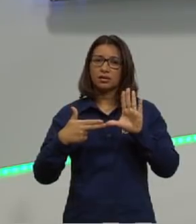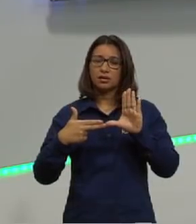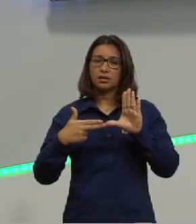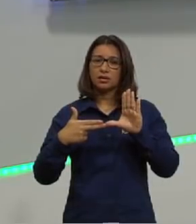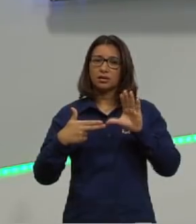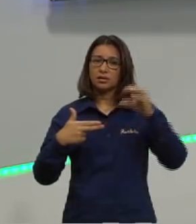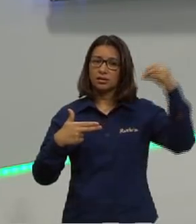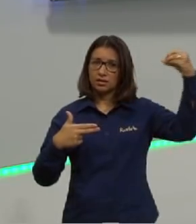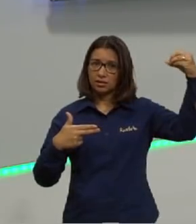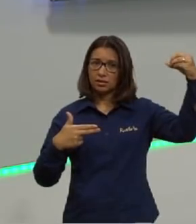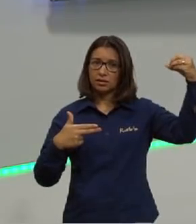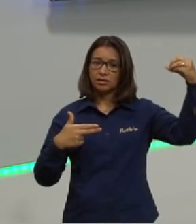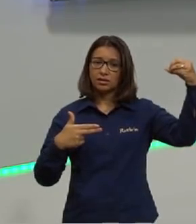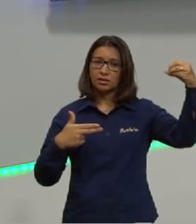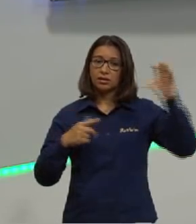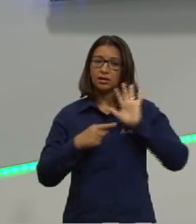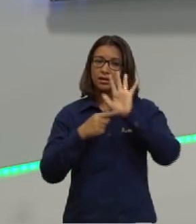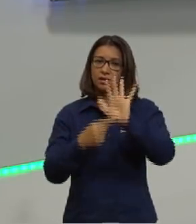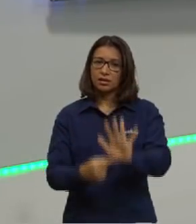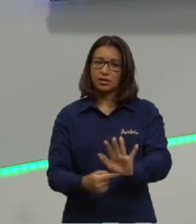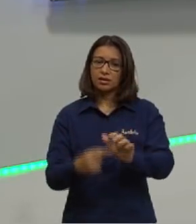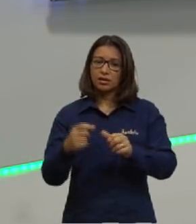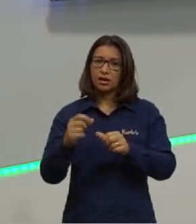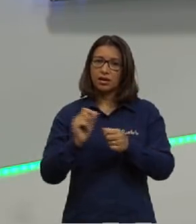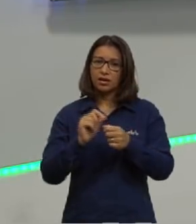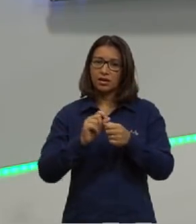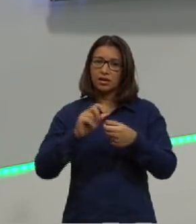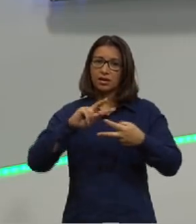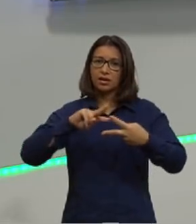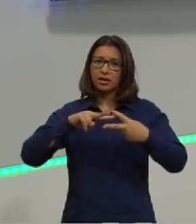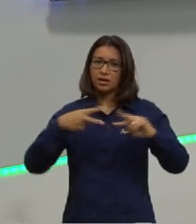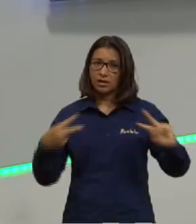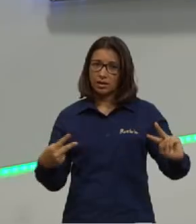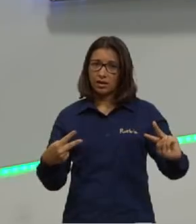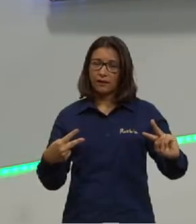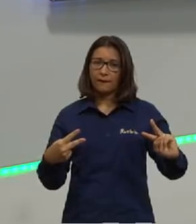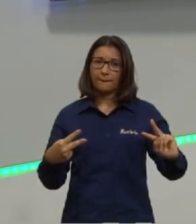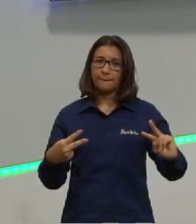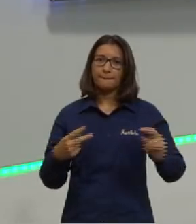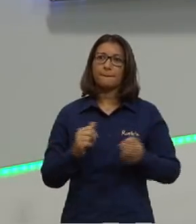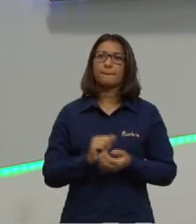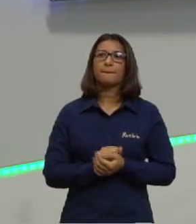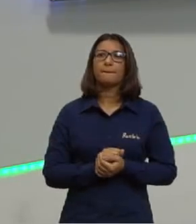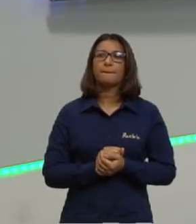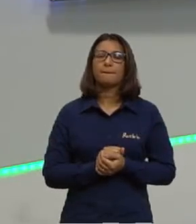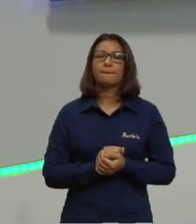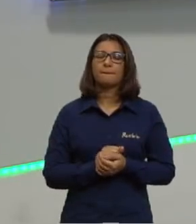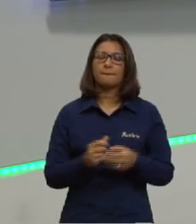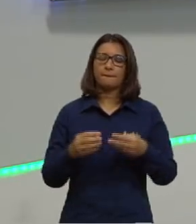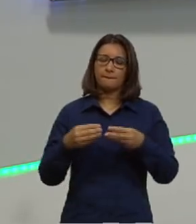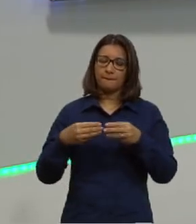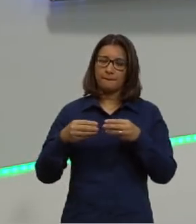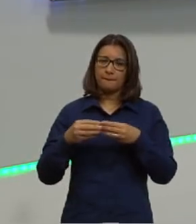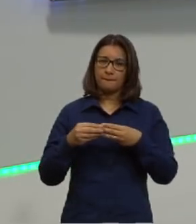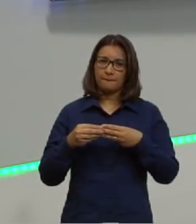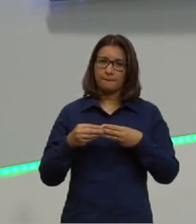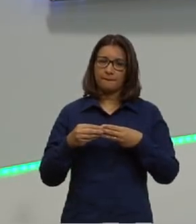vocês já vão se acostumando ao DNA, formam o cromossomo lá no núcleo da célula e assim por diante.